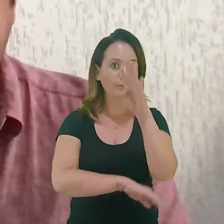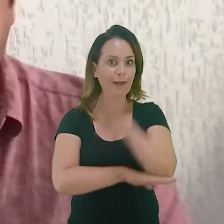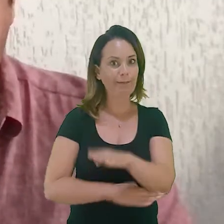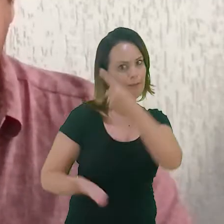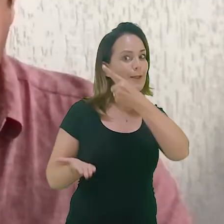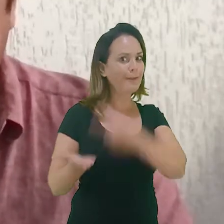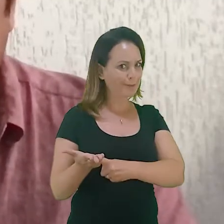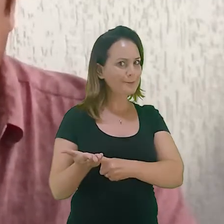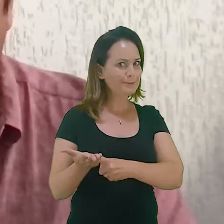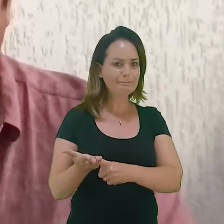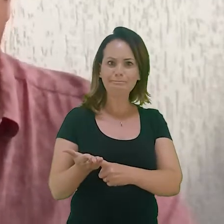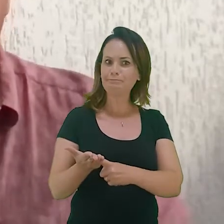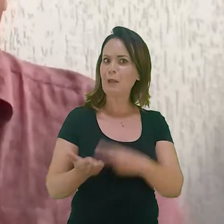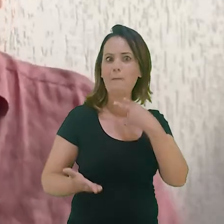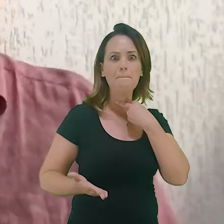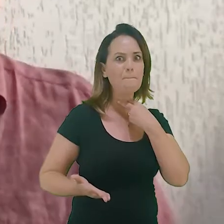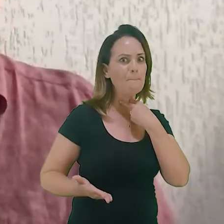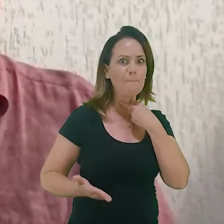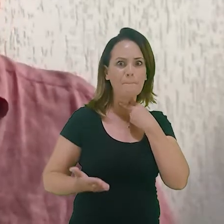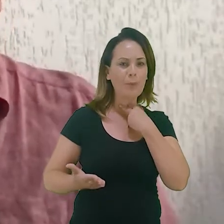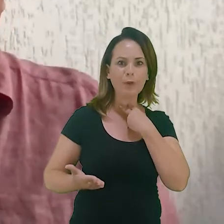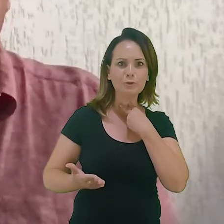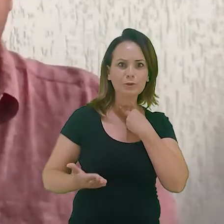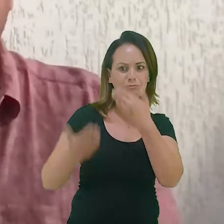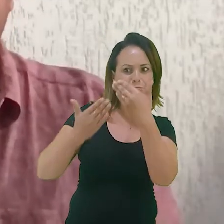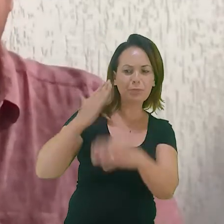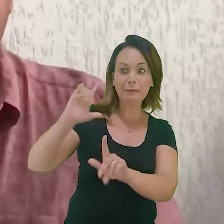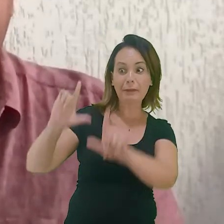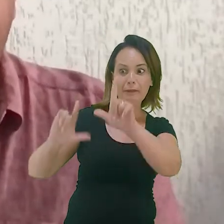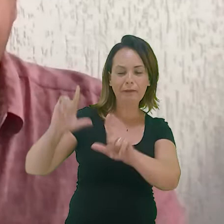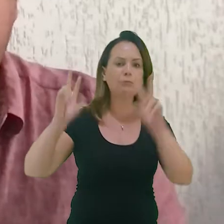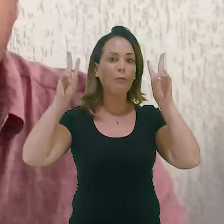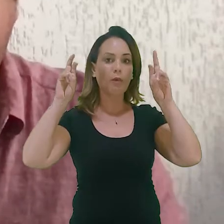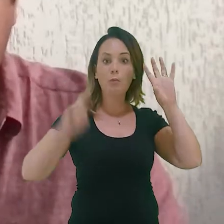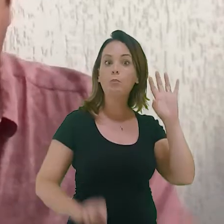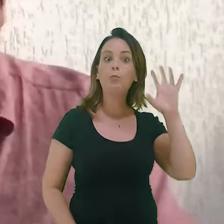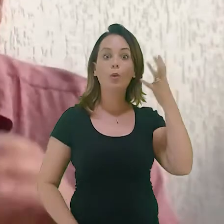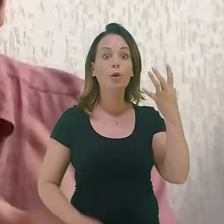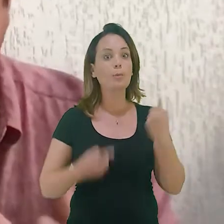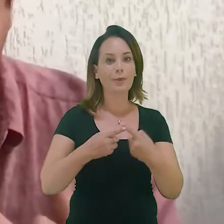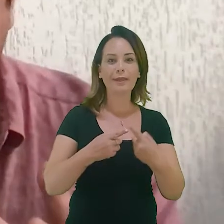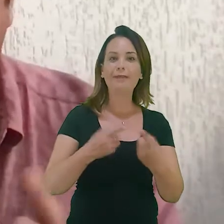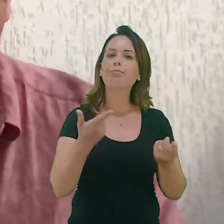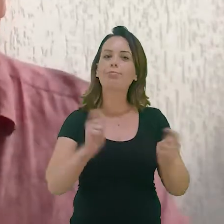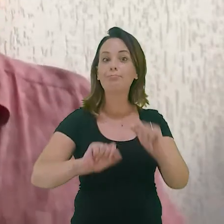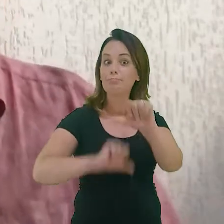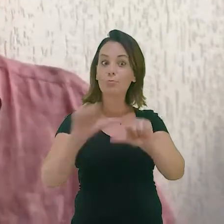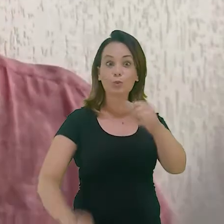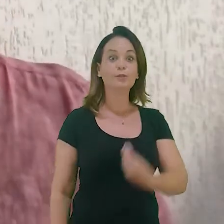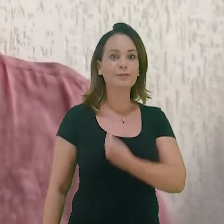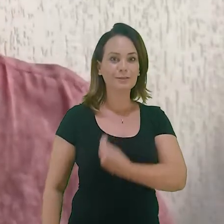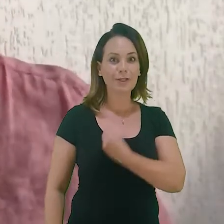16 horas. Anota aí na agenda. Você não pode perder o tema Mudanças Climáticas, porque isso pode mudar a sua vida.